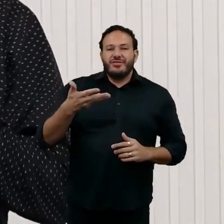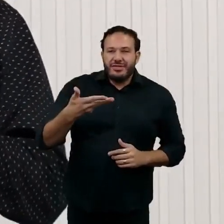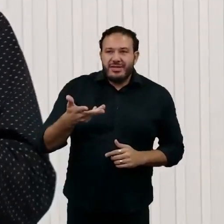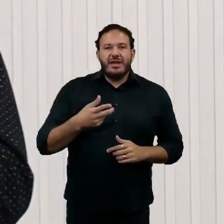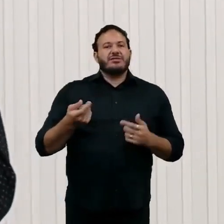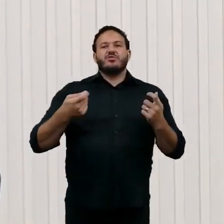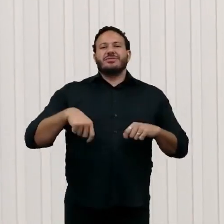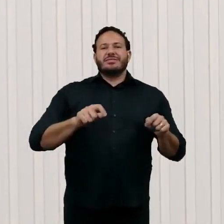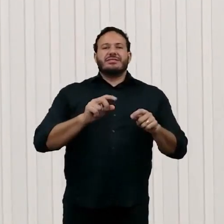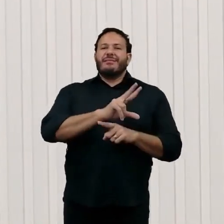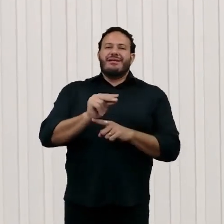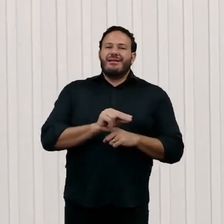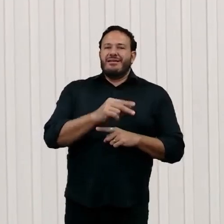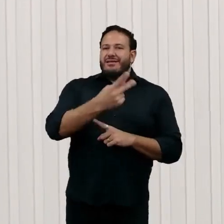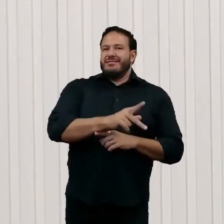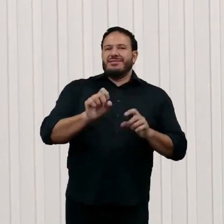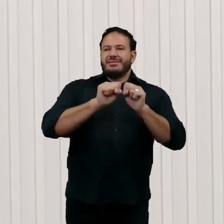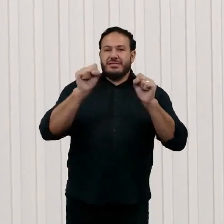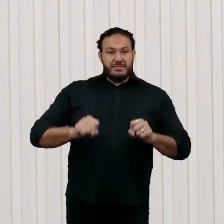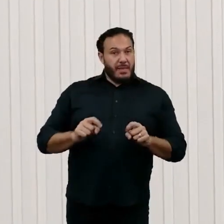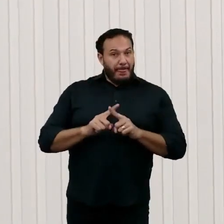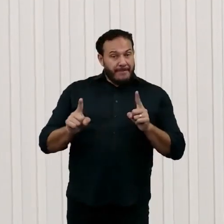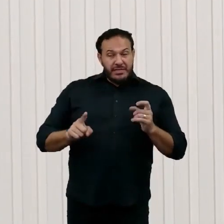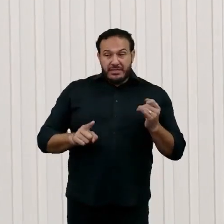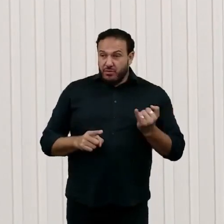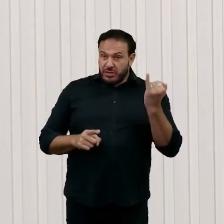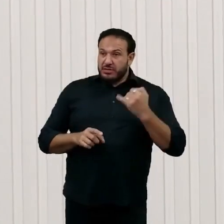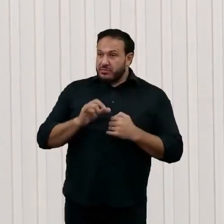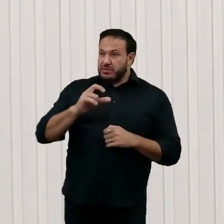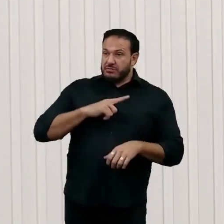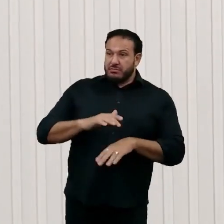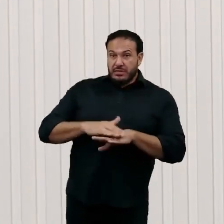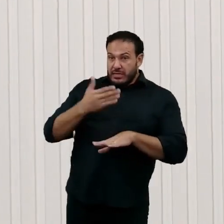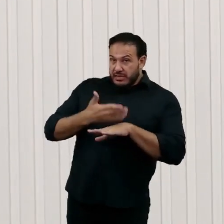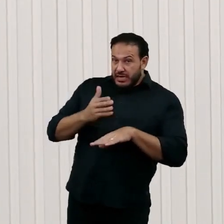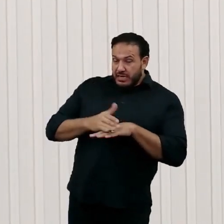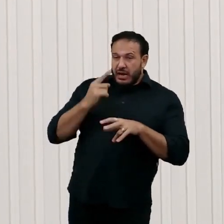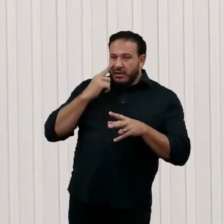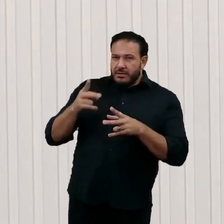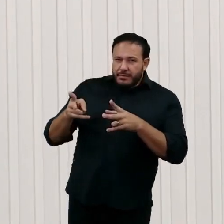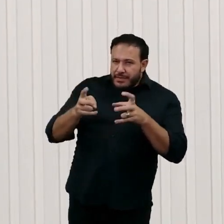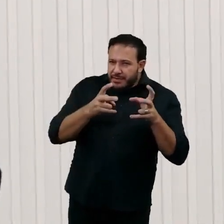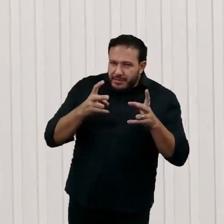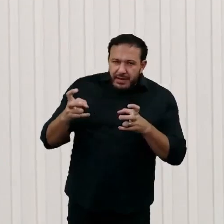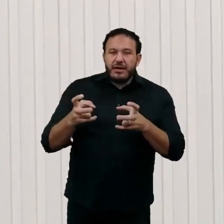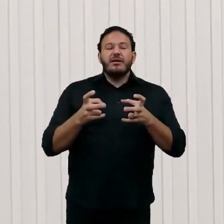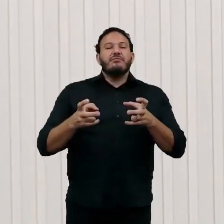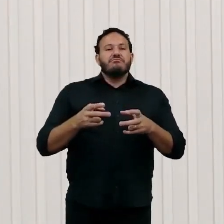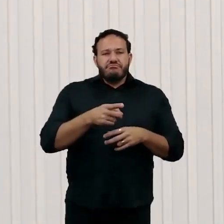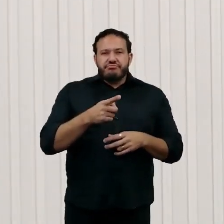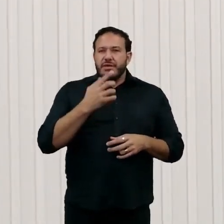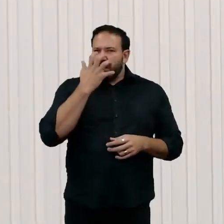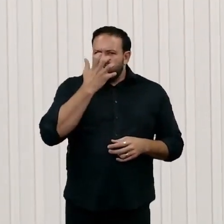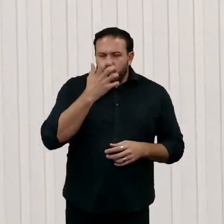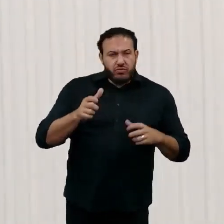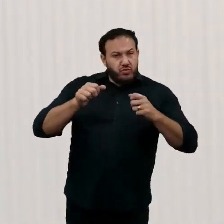importante ter isso em mente, porque se você treinar para reconhecer cachorros, eles vão reconhecer cachorros em tudo, não